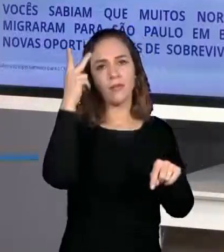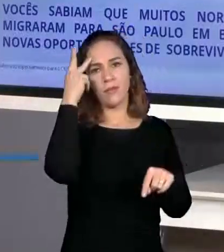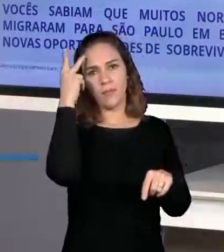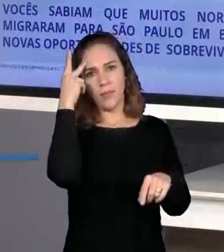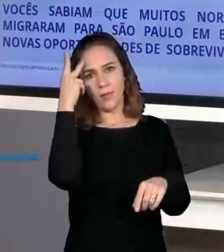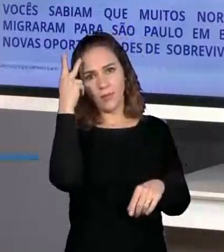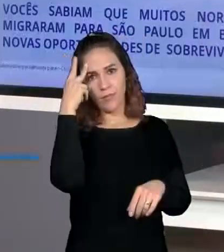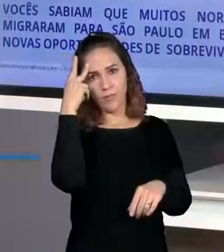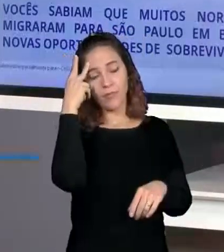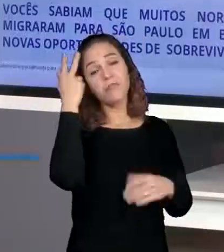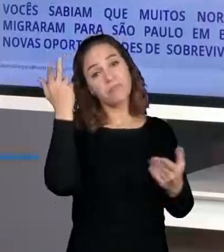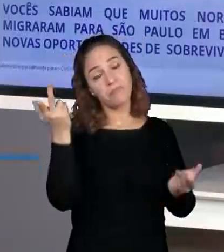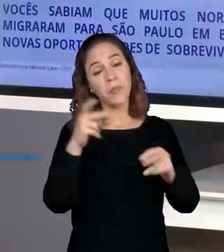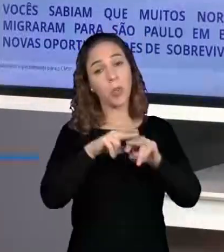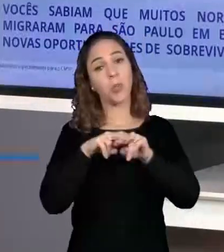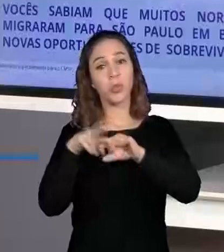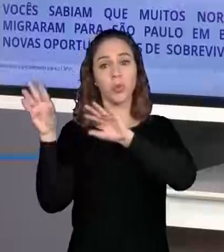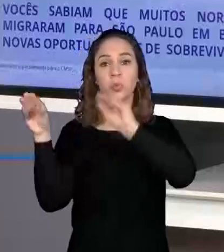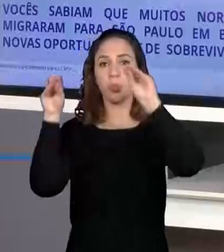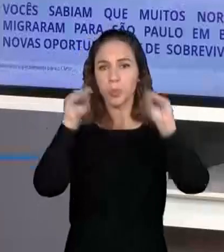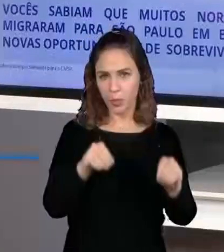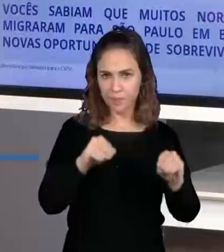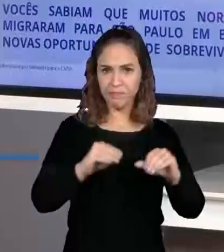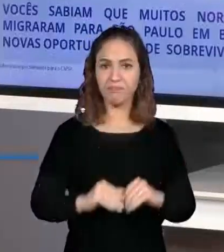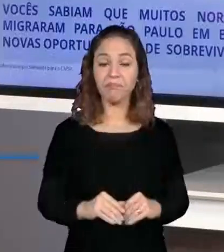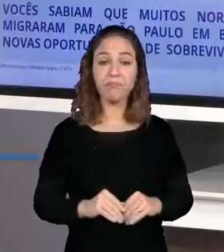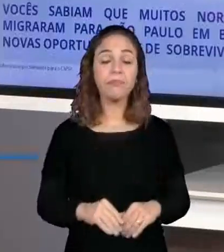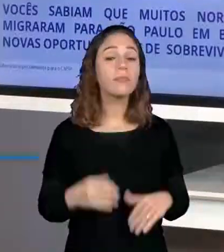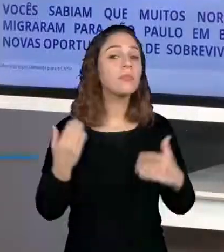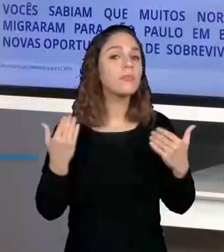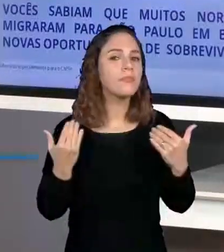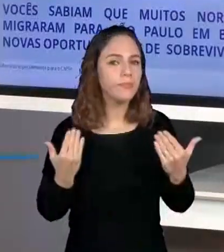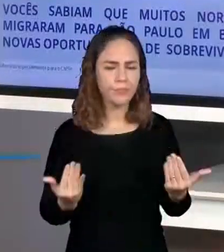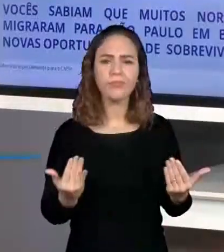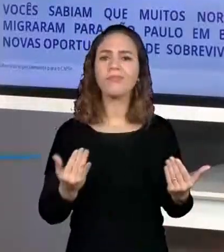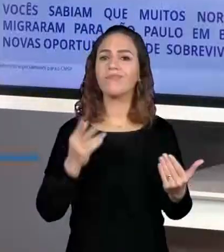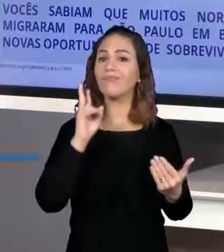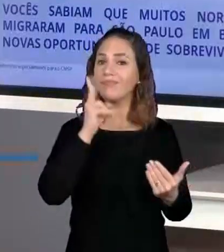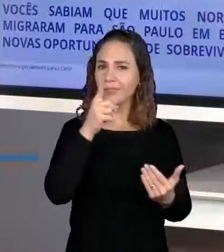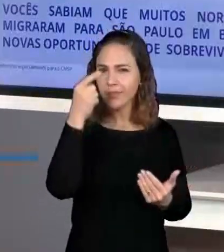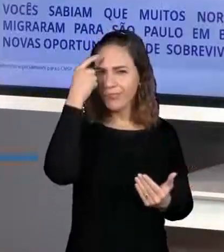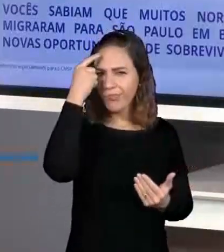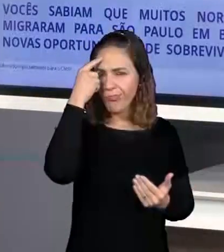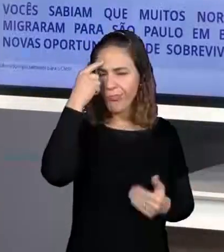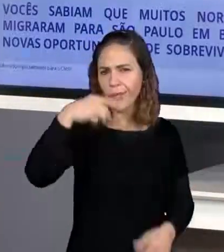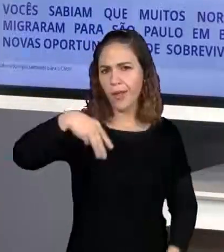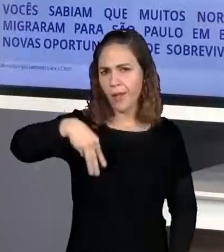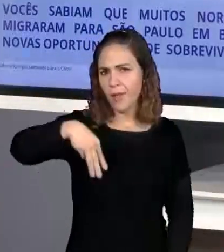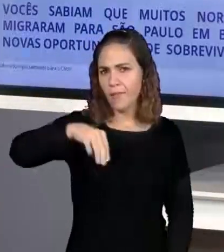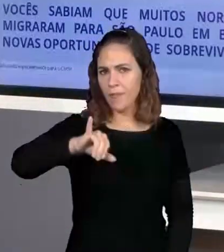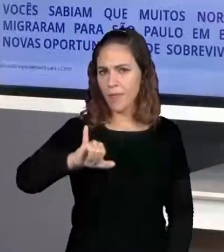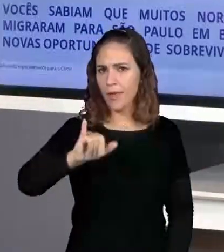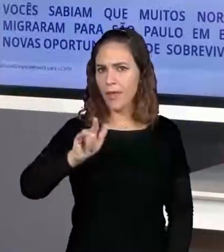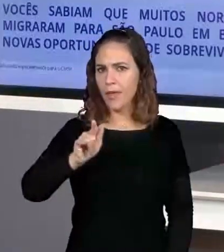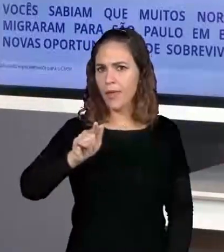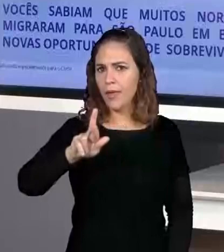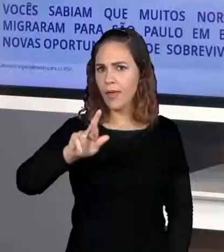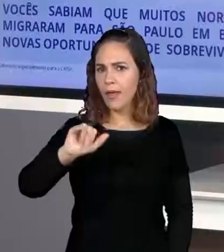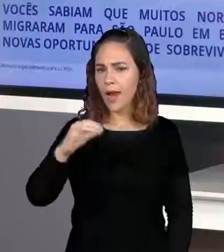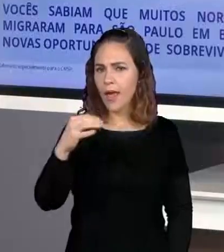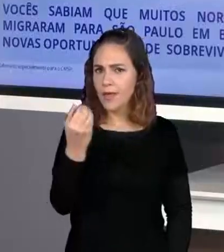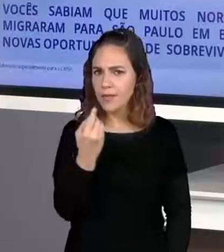oportunidade migraram? Então, sempre existe aí uma oportunidade. Por isso as pessoas migram.